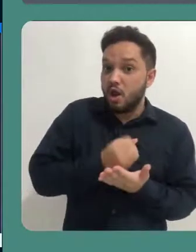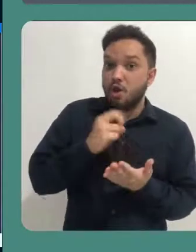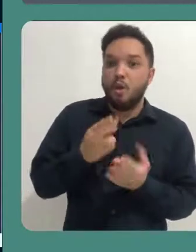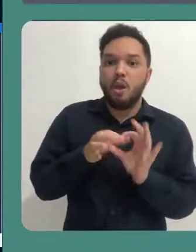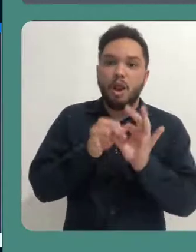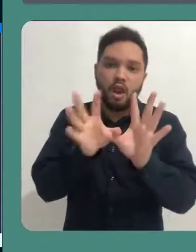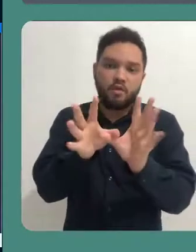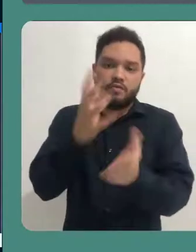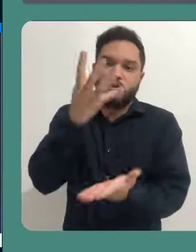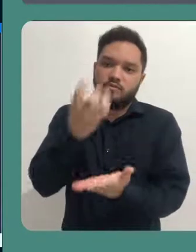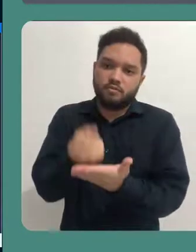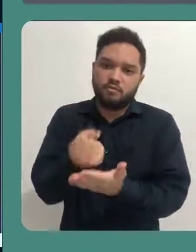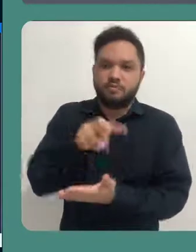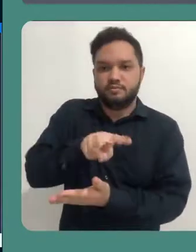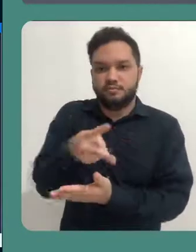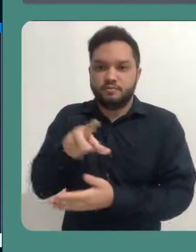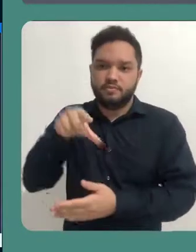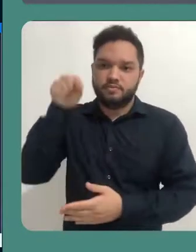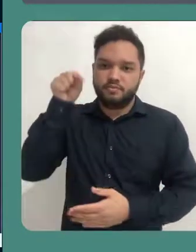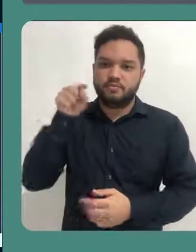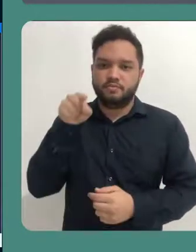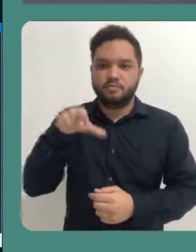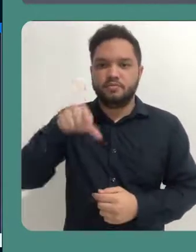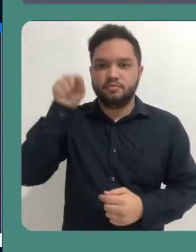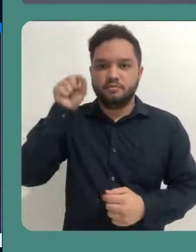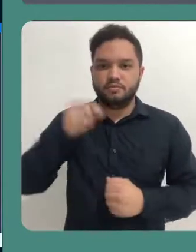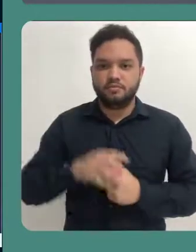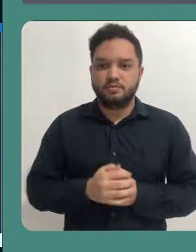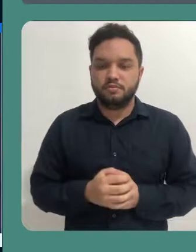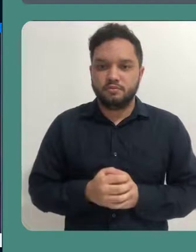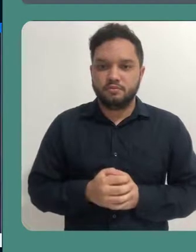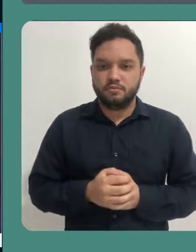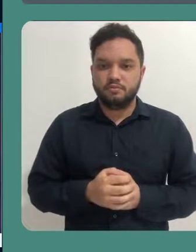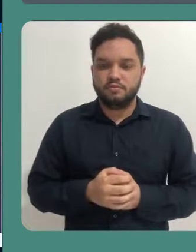bloqueado para download ou ativado para download.